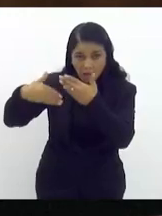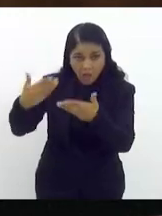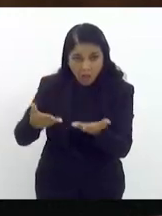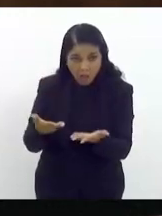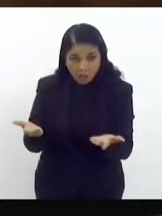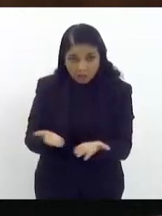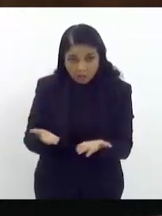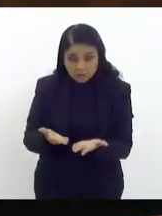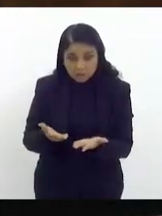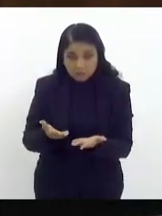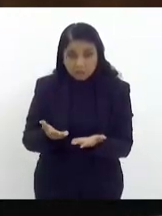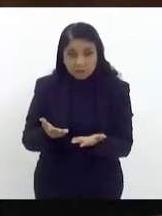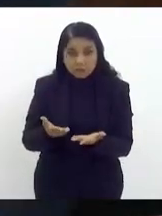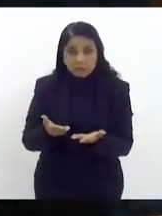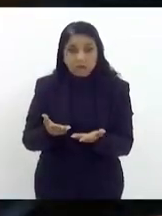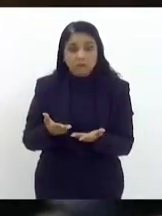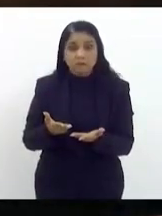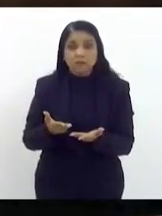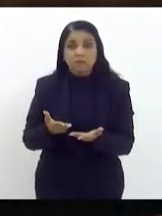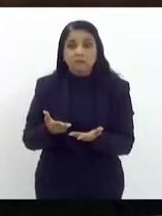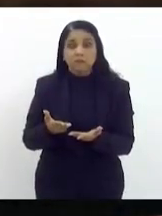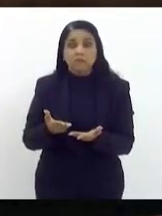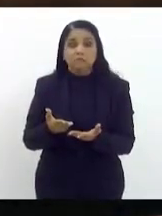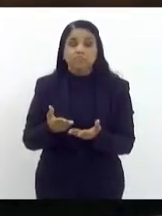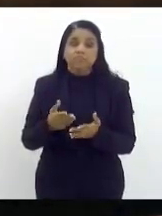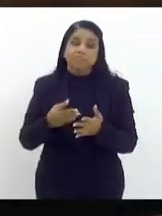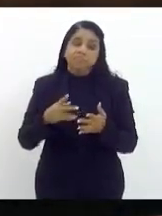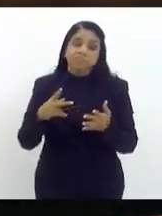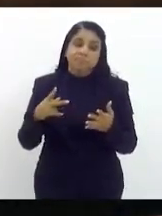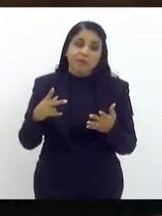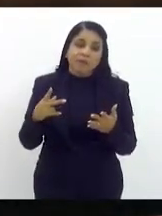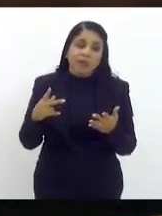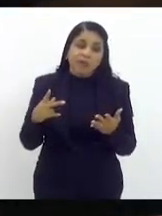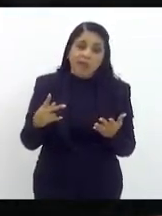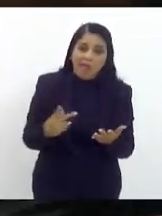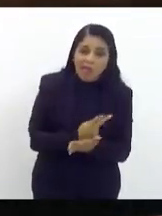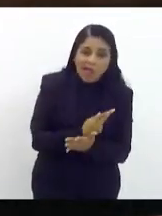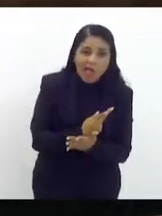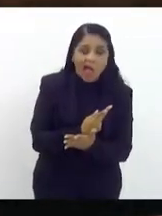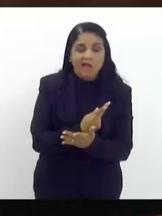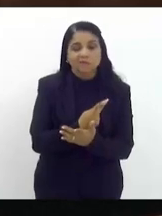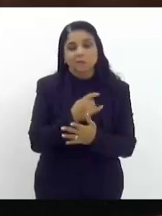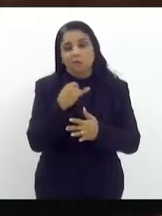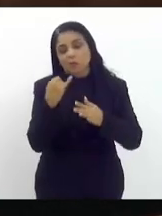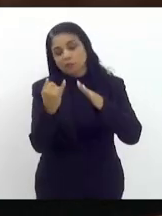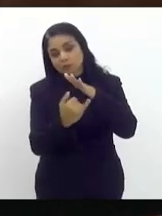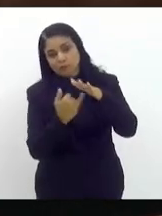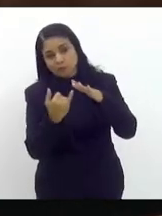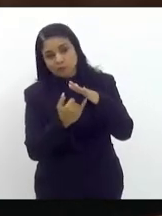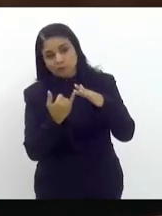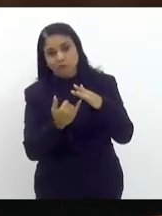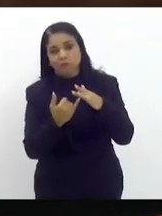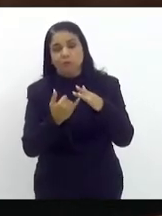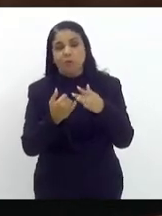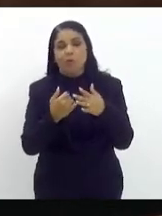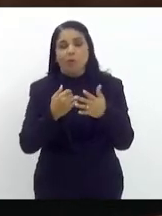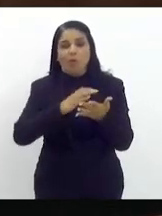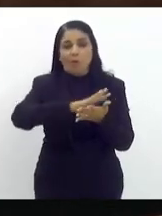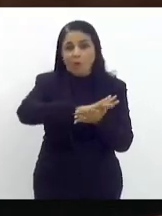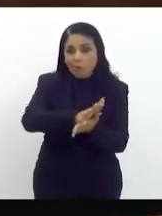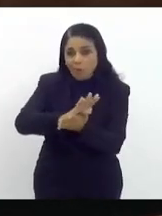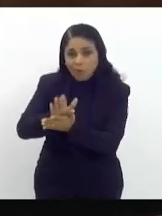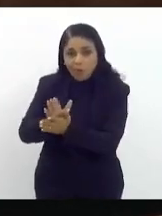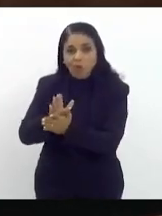feito um sacrilégio a a uma instituição religiosa ou a um